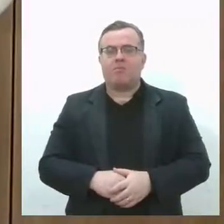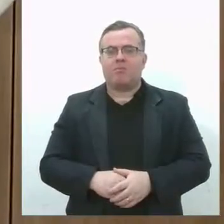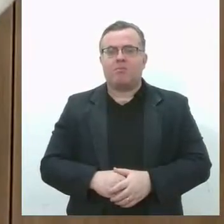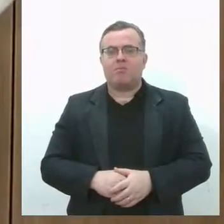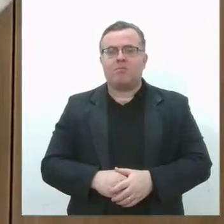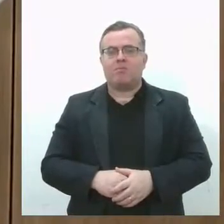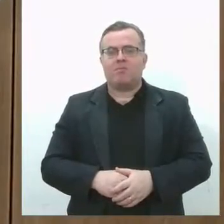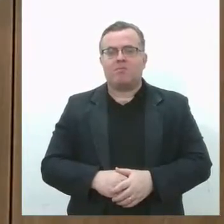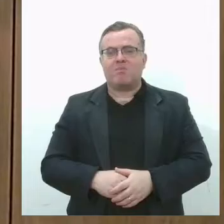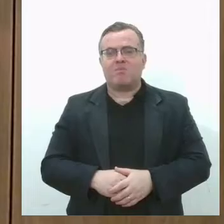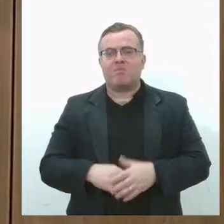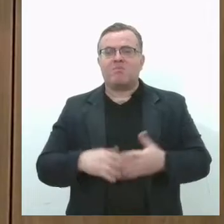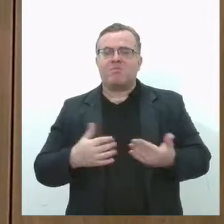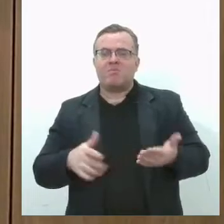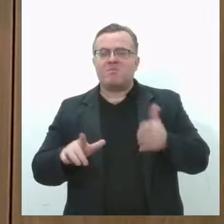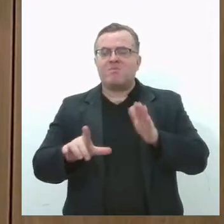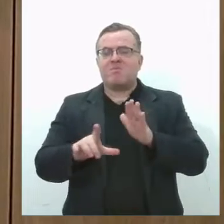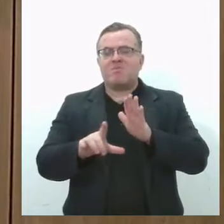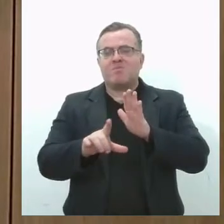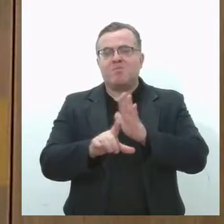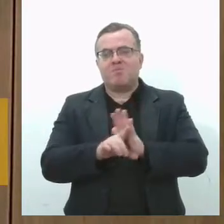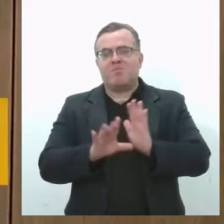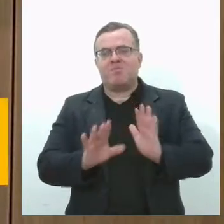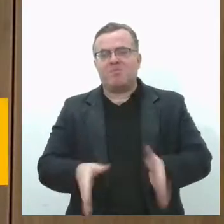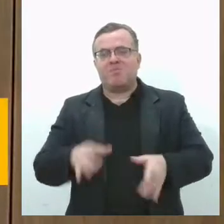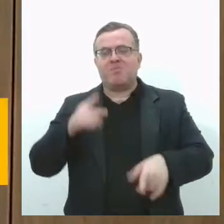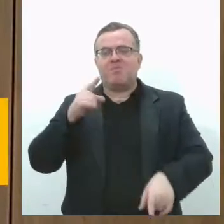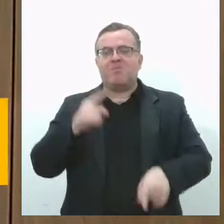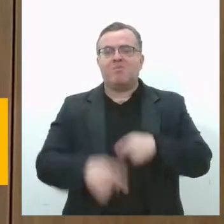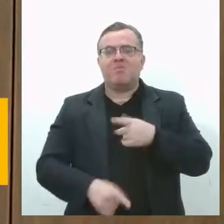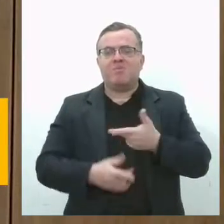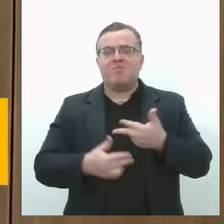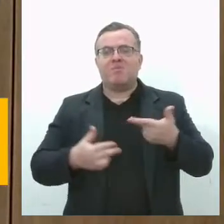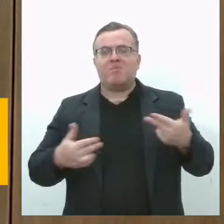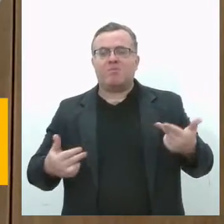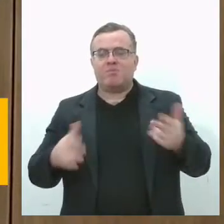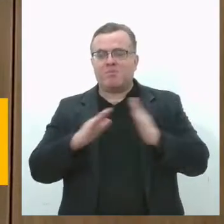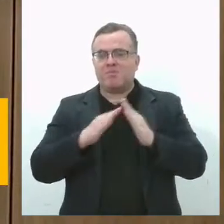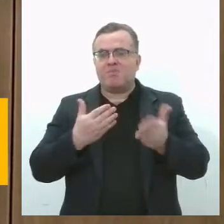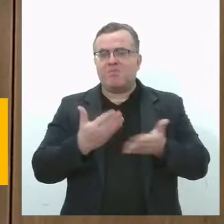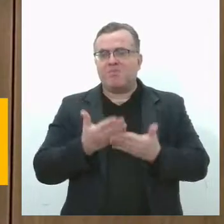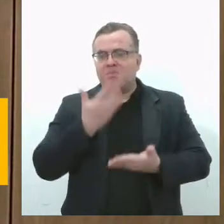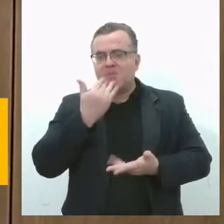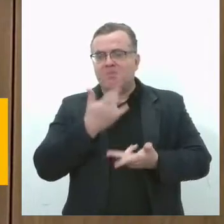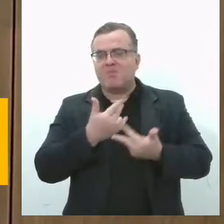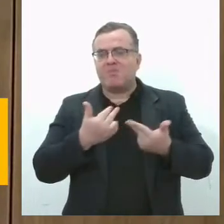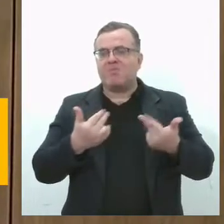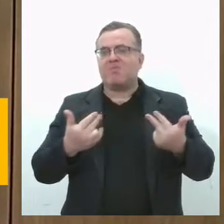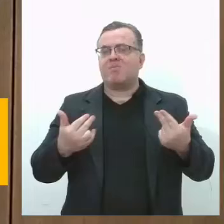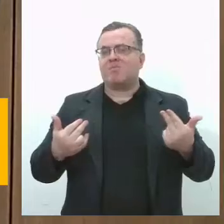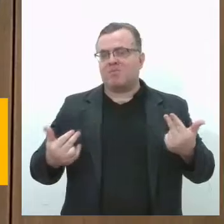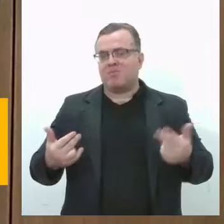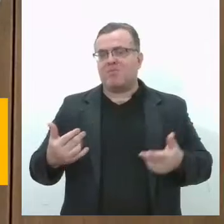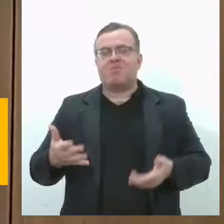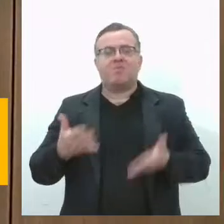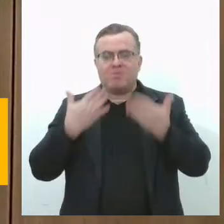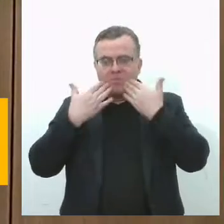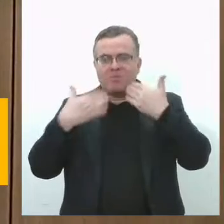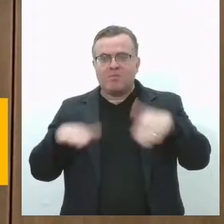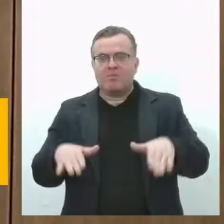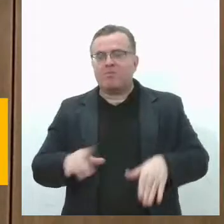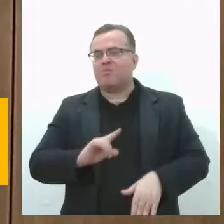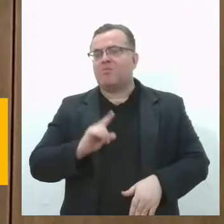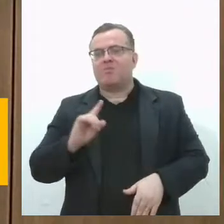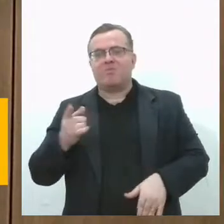Uma lei estadual proíbe a comercialização nas escolas de produtos que contribuam com a obesidade infantil. A